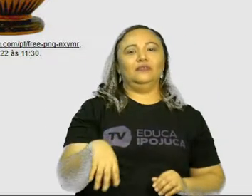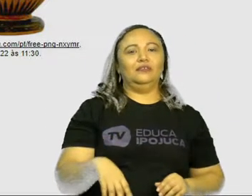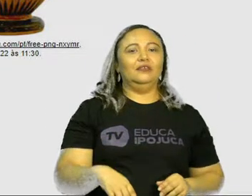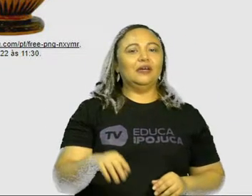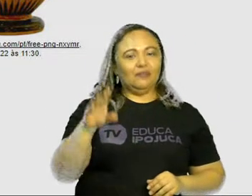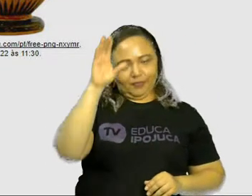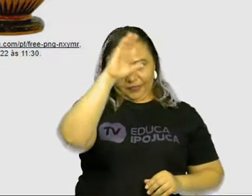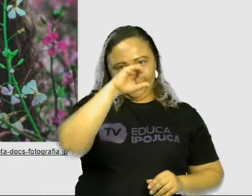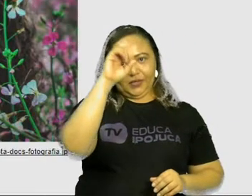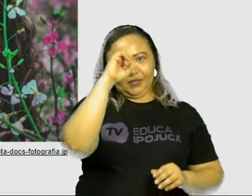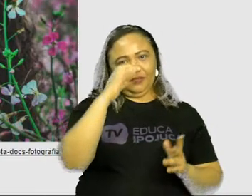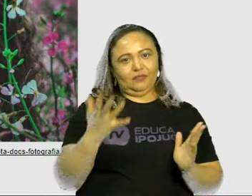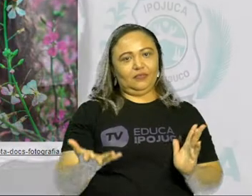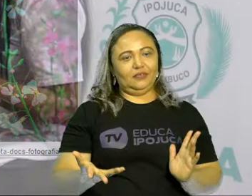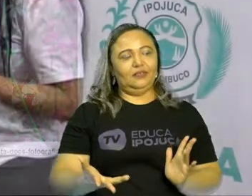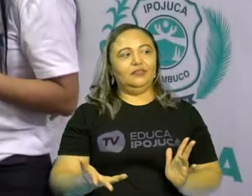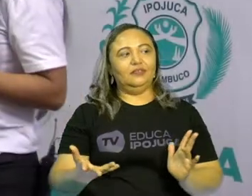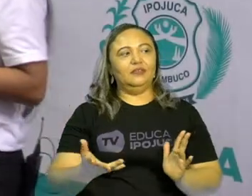artes visuais.